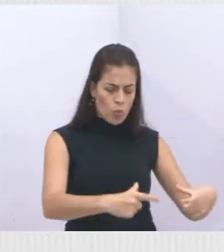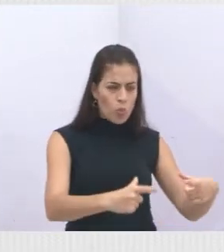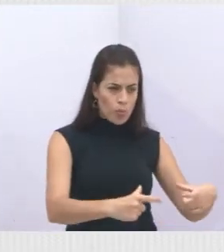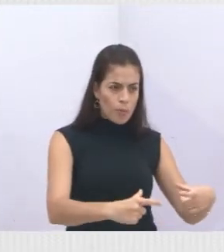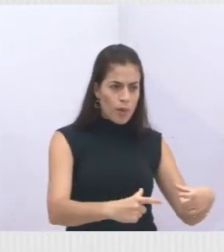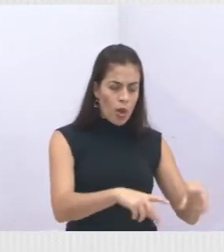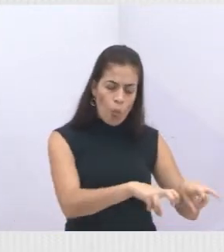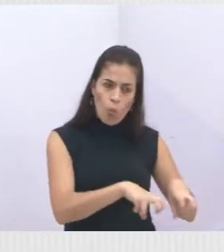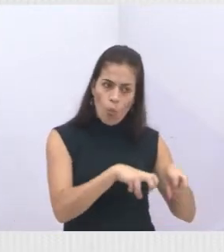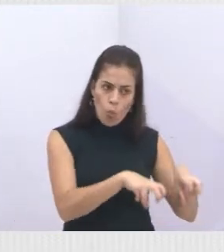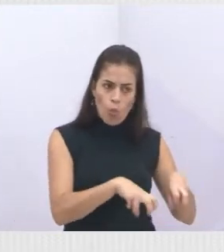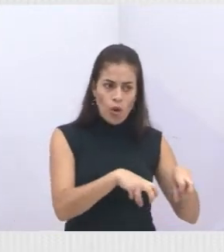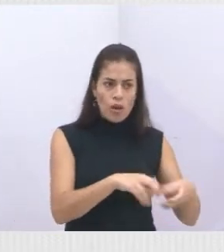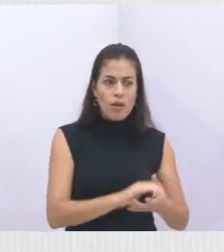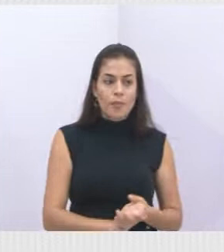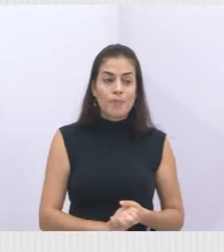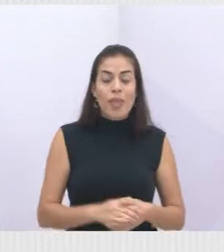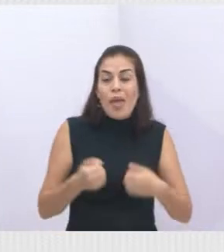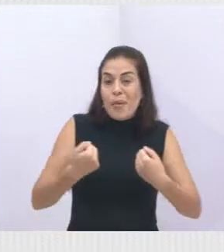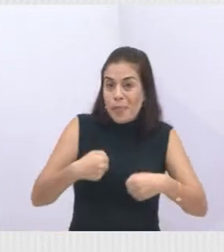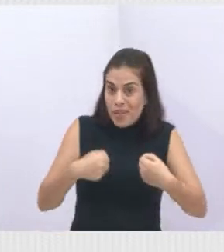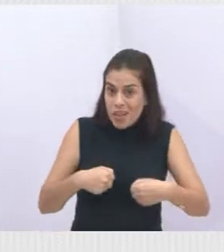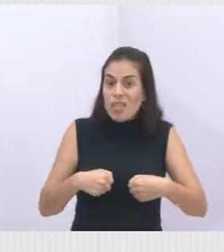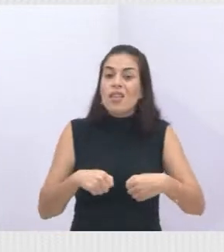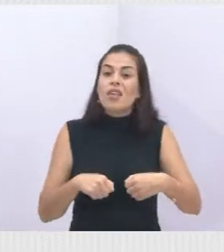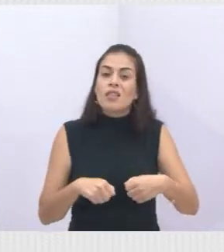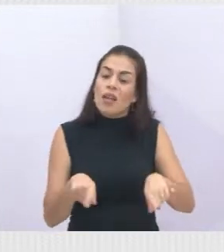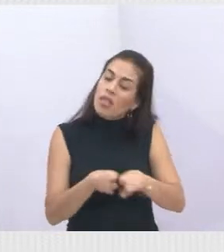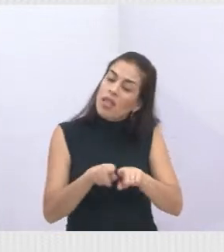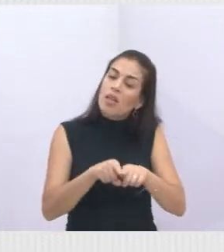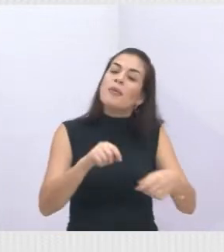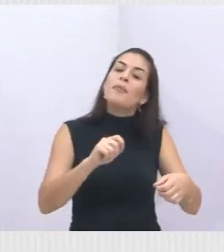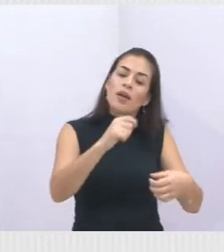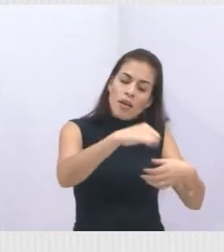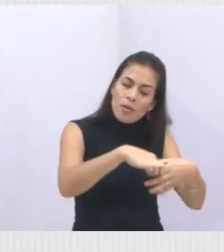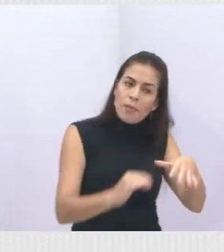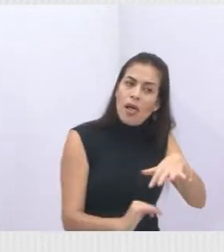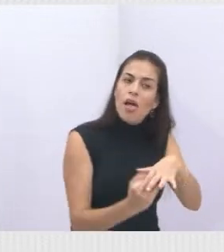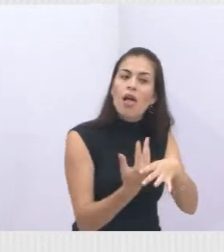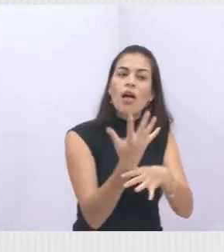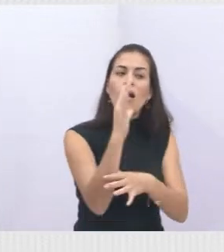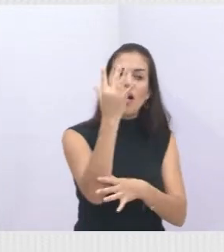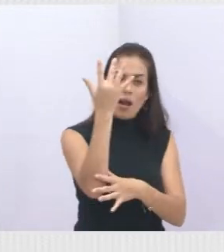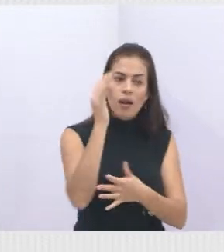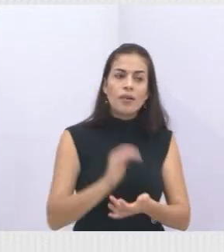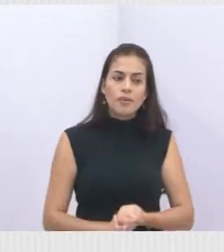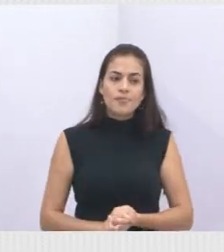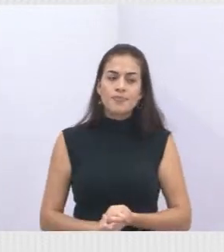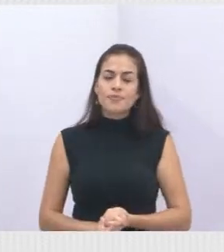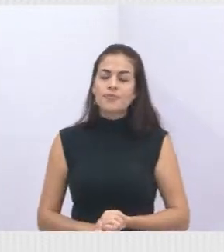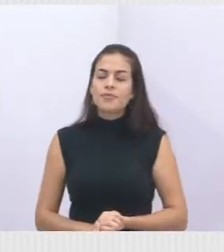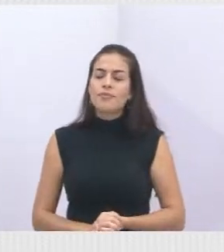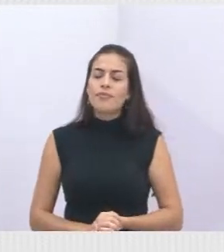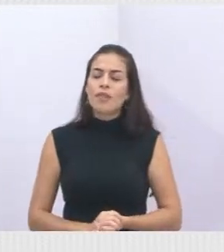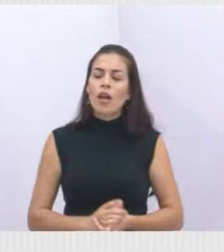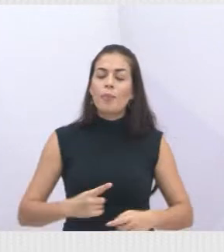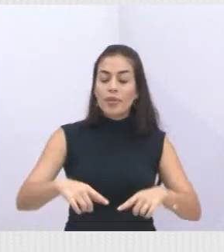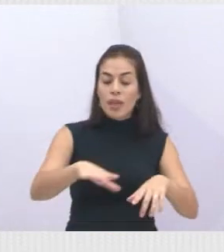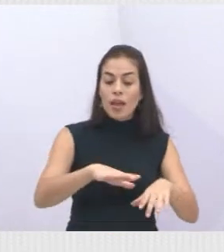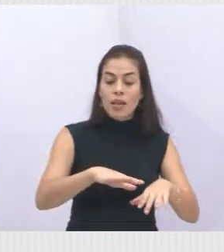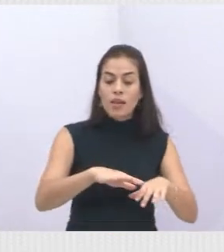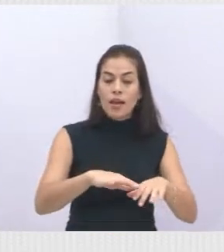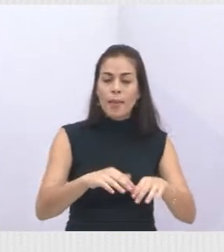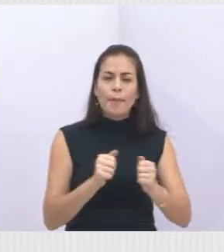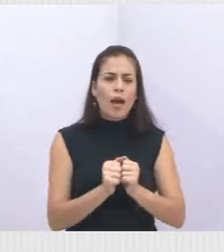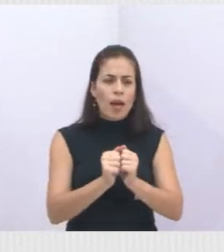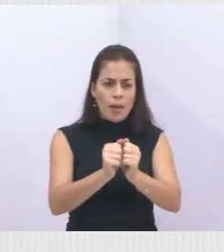obrigação legal perante o Código Florestal que as áreas de reserva legal e as áreas de preservação permanente, que são as margens